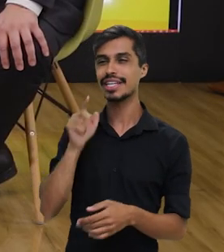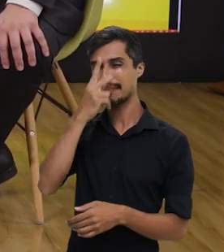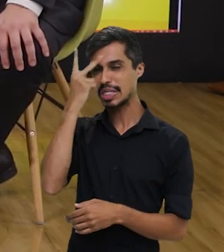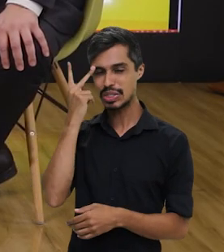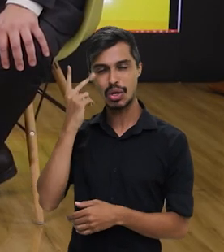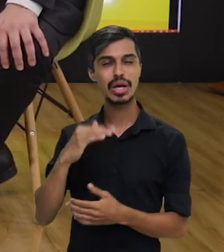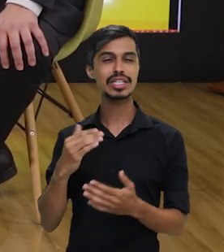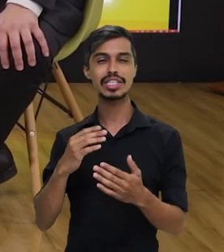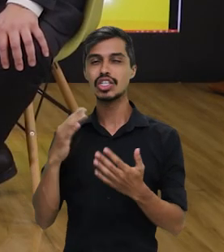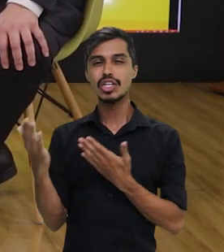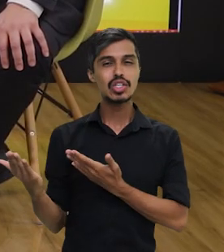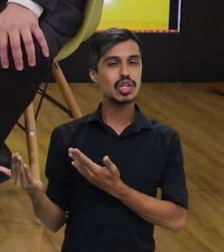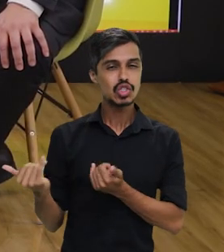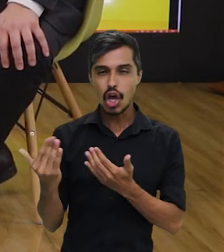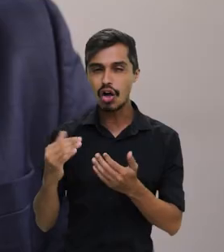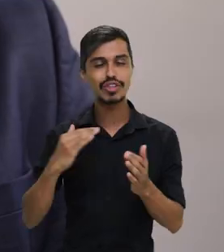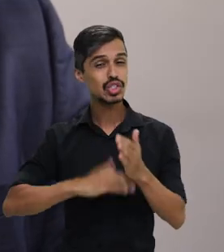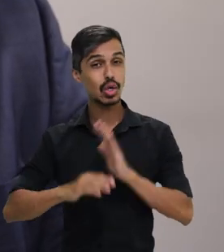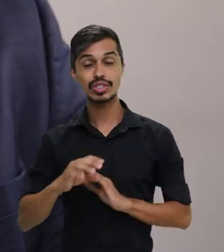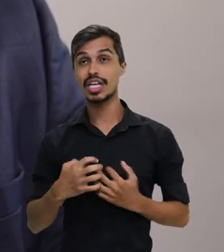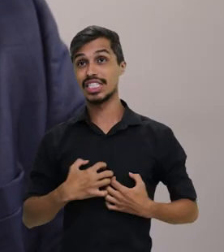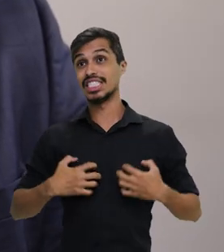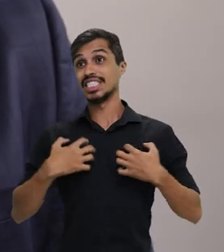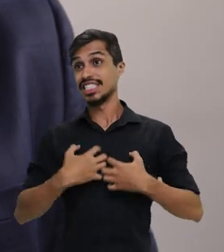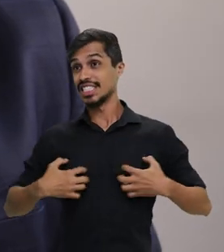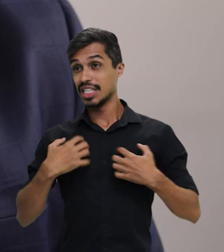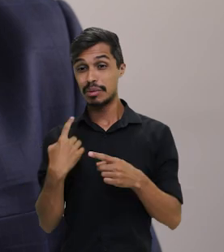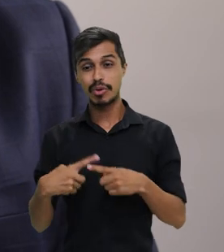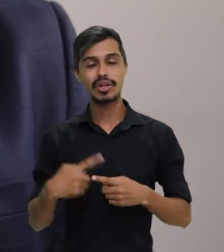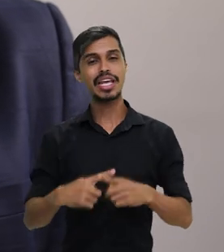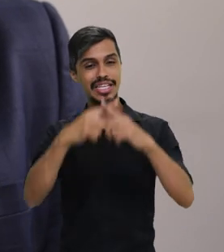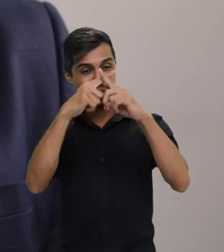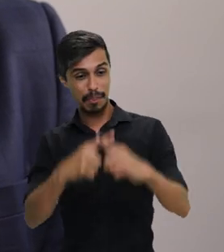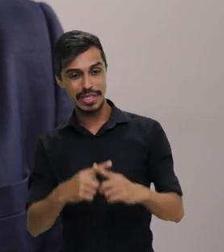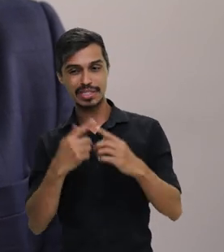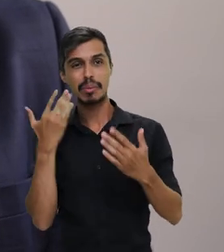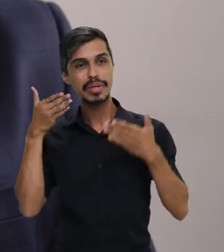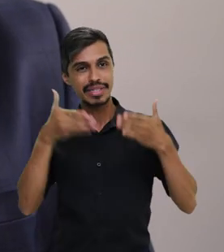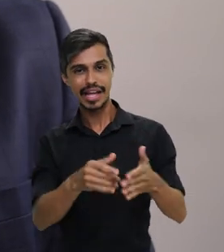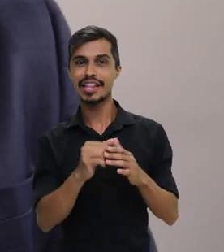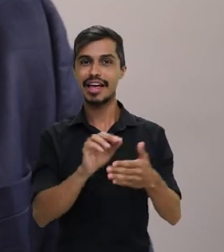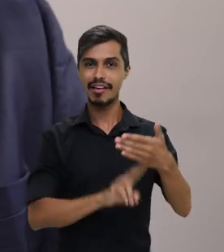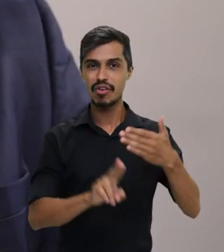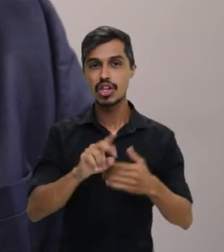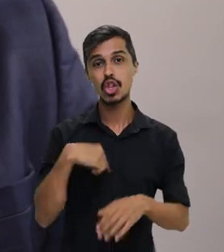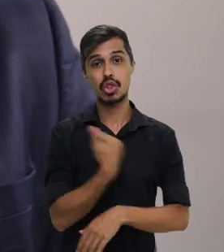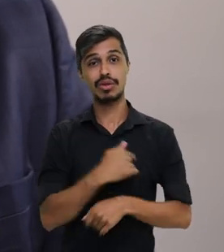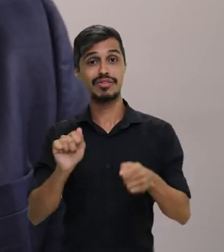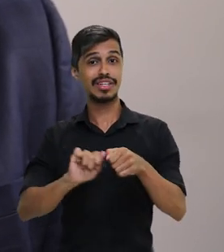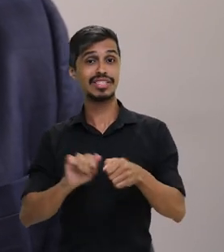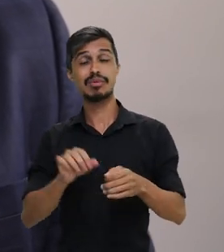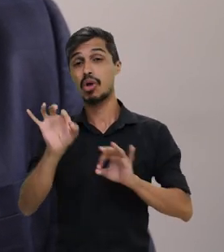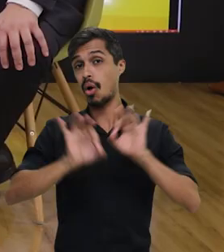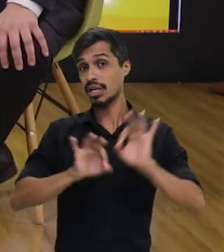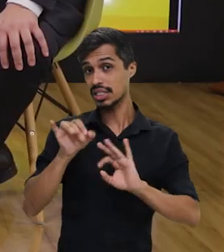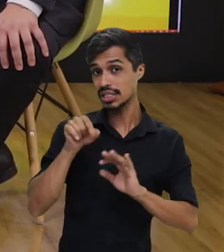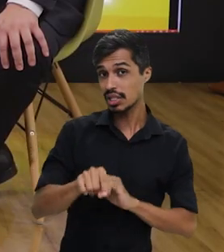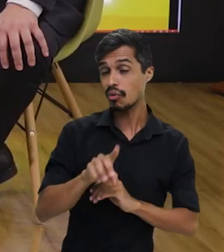de todos os adolescentes ainda, porque é o processo de competição para ingresso na faculdade, nós que fazemos a logística.